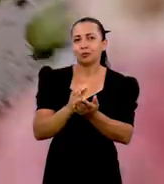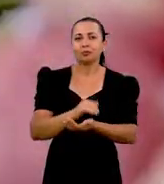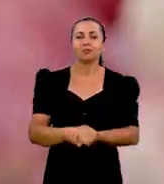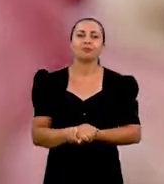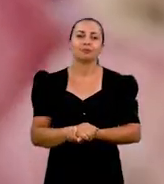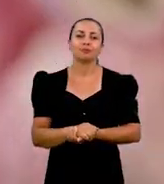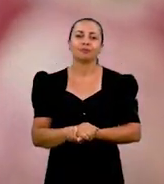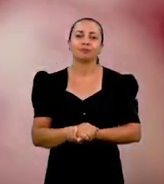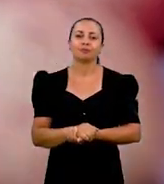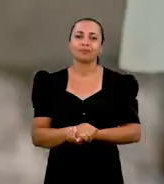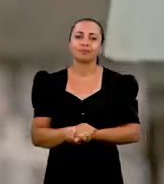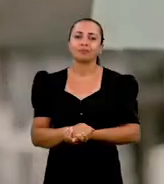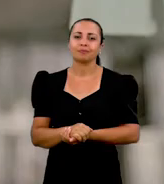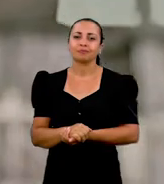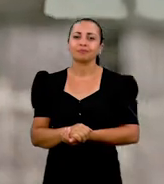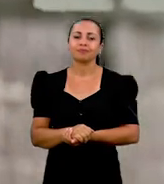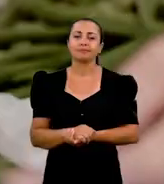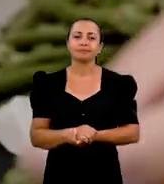cartilha.